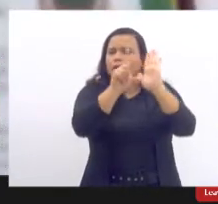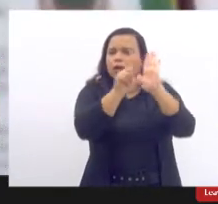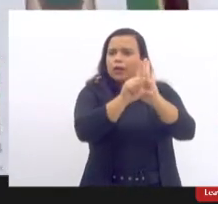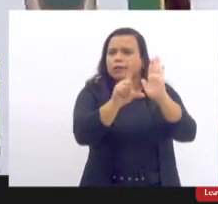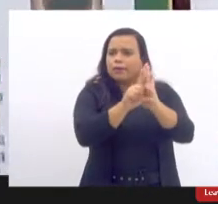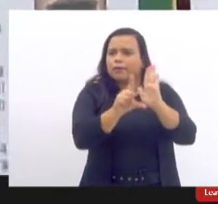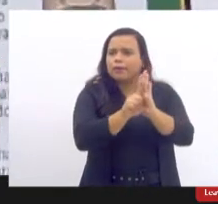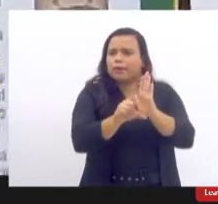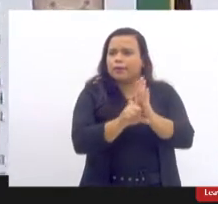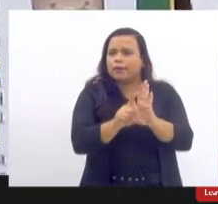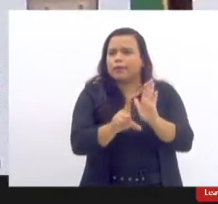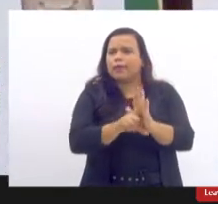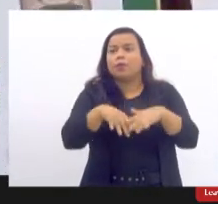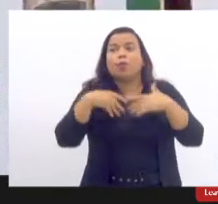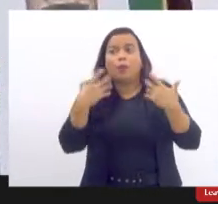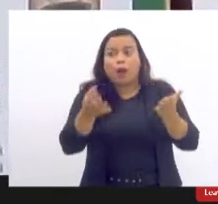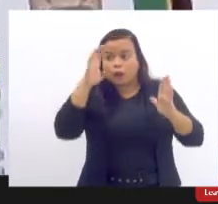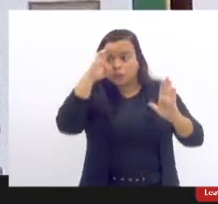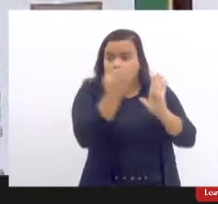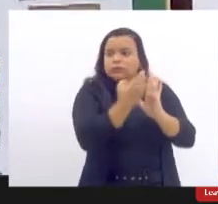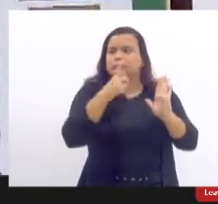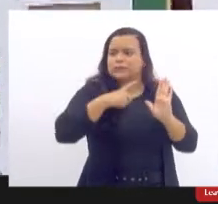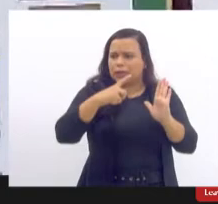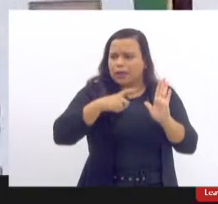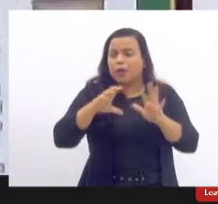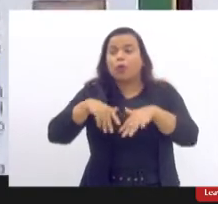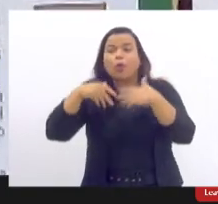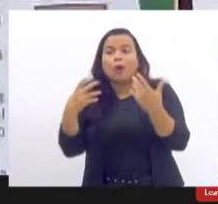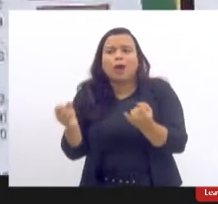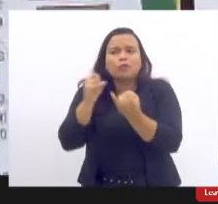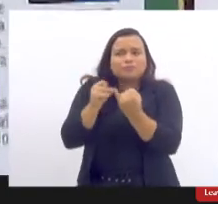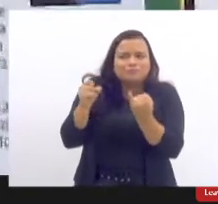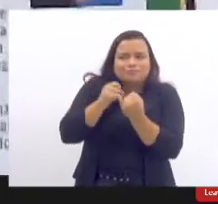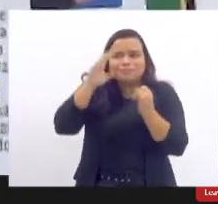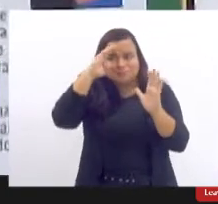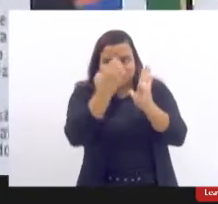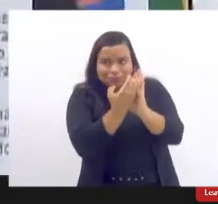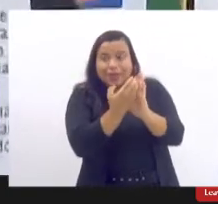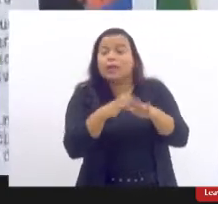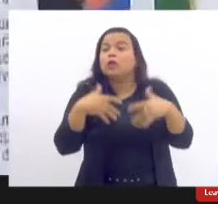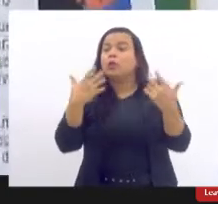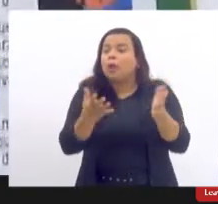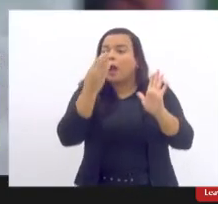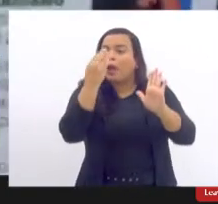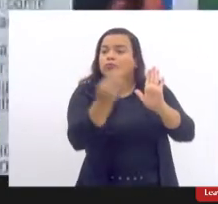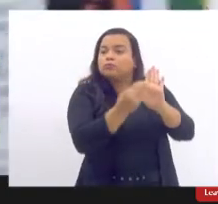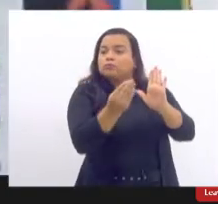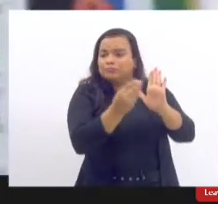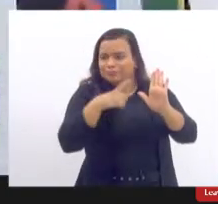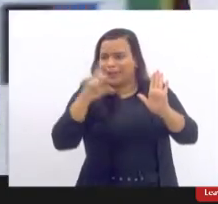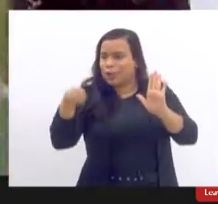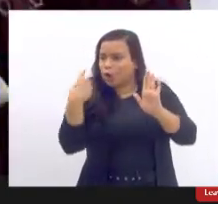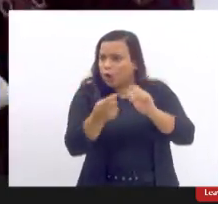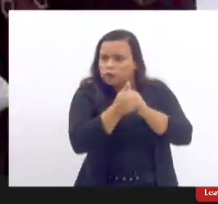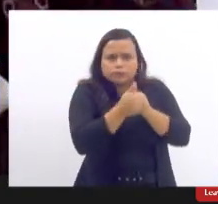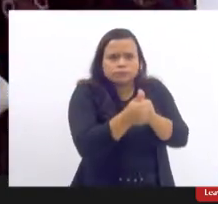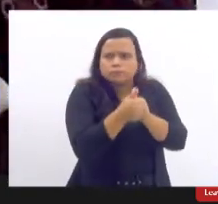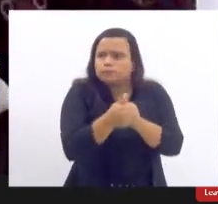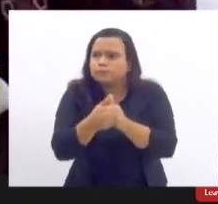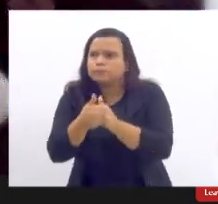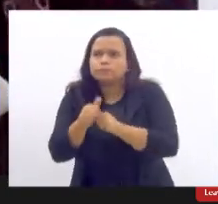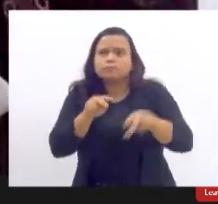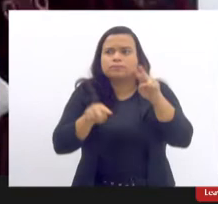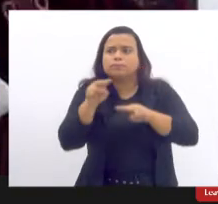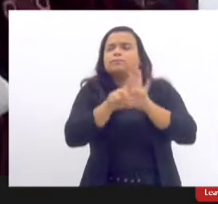quais estão sendo cumpridas, quais parcialmente cumpridas, quais não cumpridas, a gente fica em cima. E algumas que